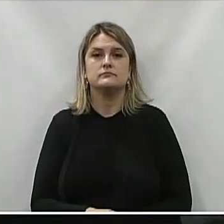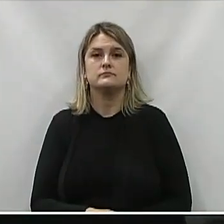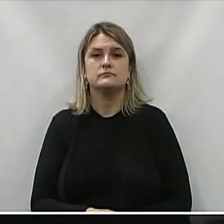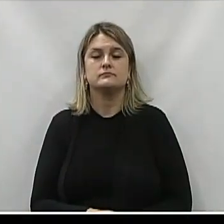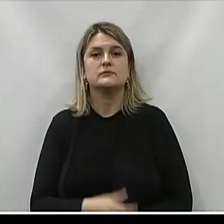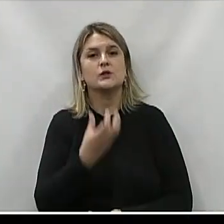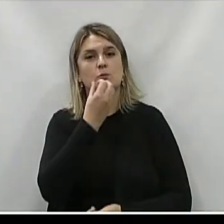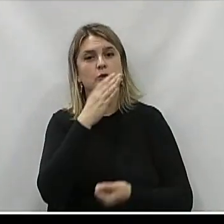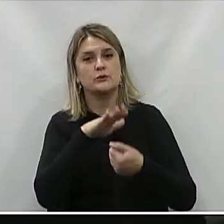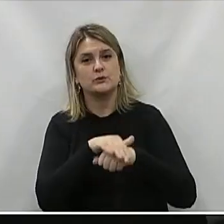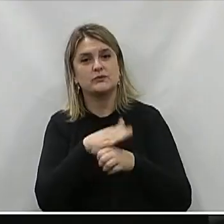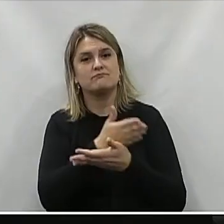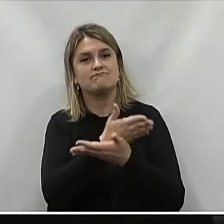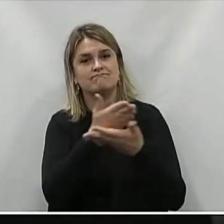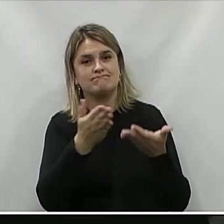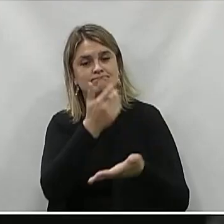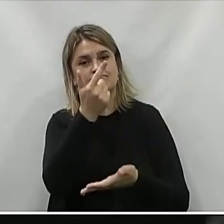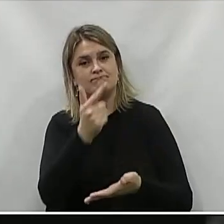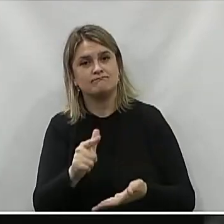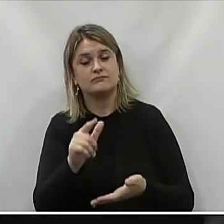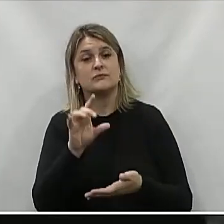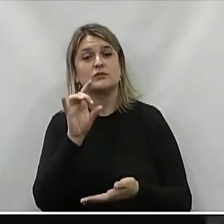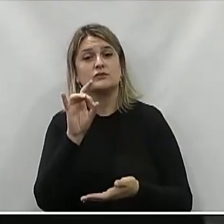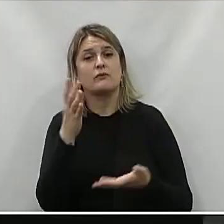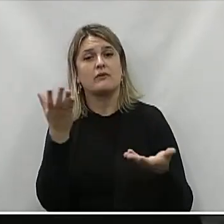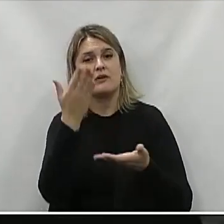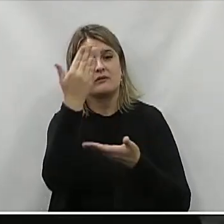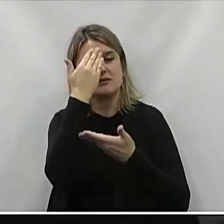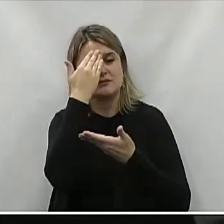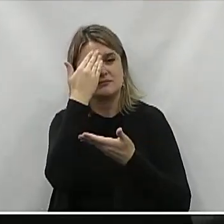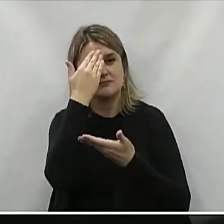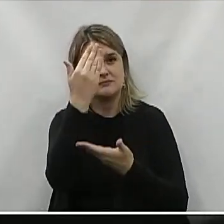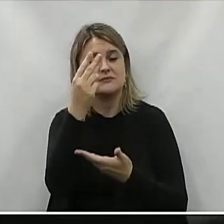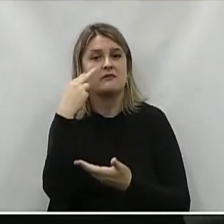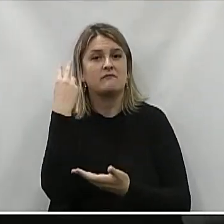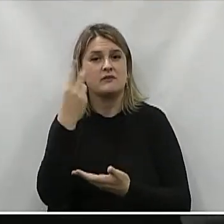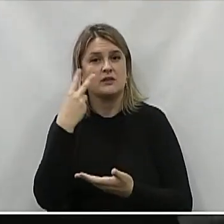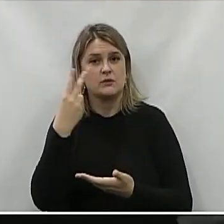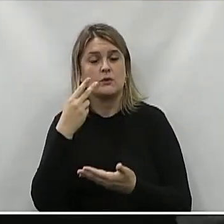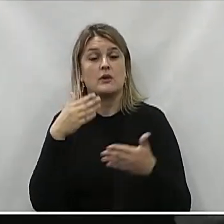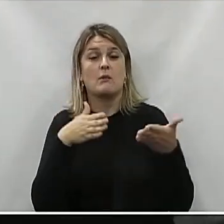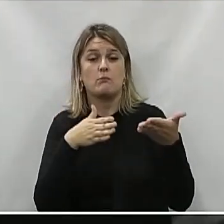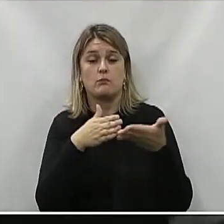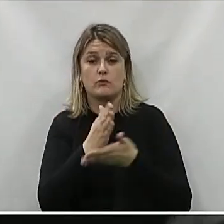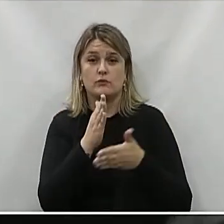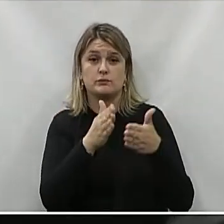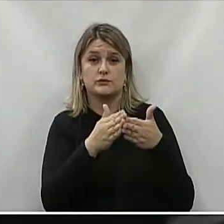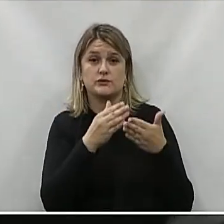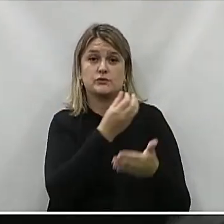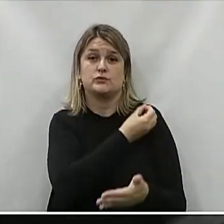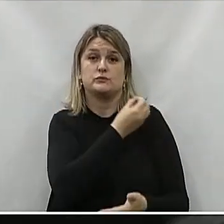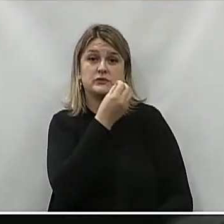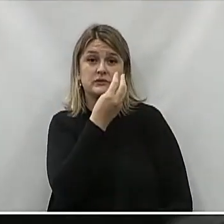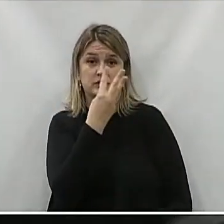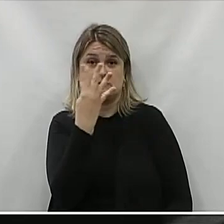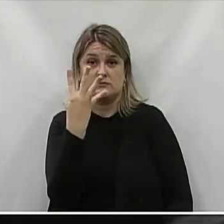Boa noite a todos novamente Eu quero só agradecer aos nobres vereadores Colegas que aprovaram o requerimento 34